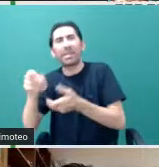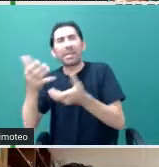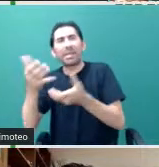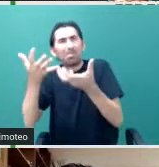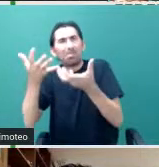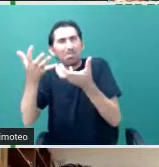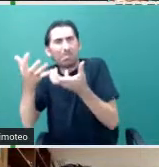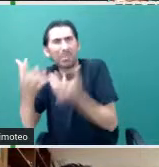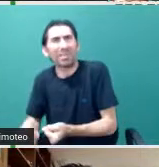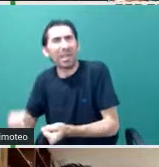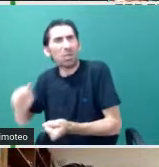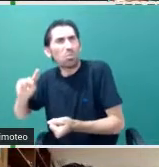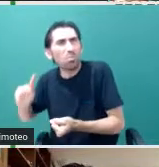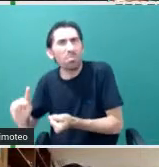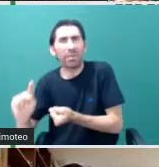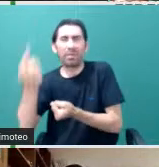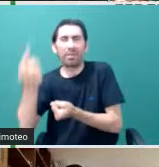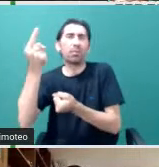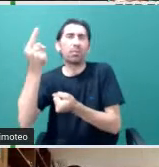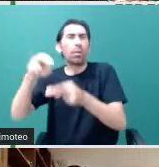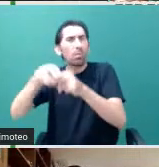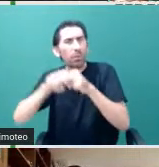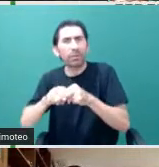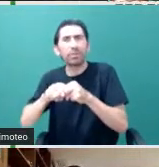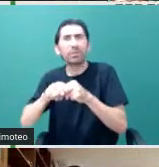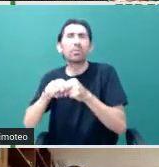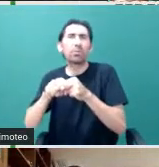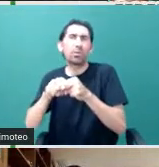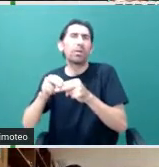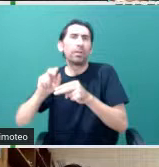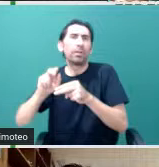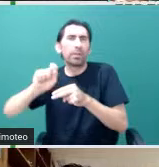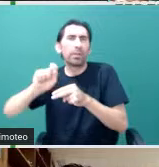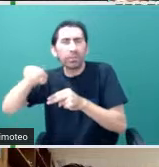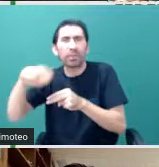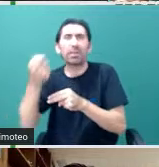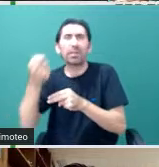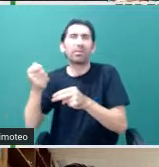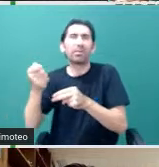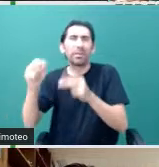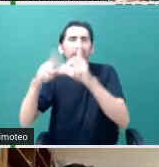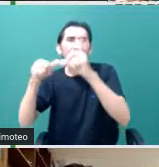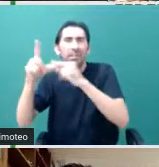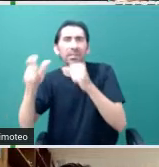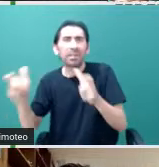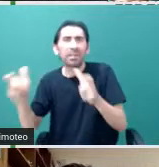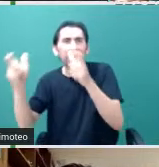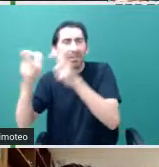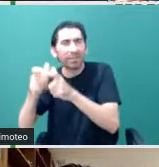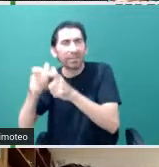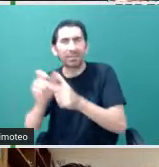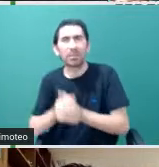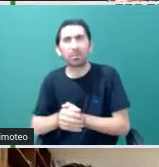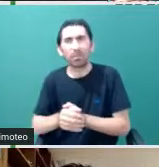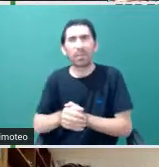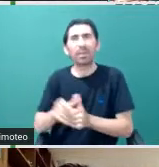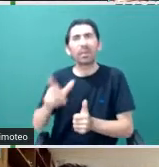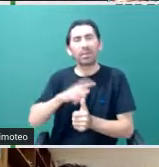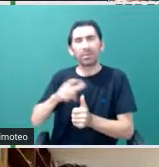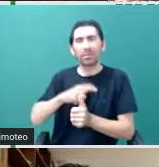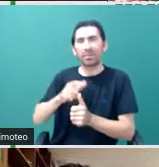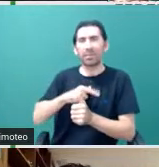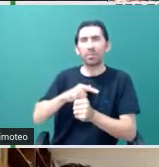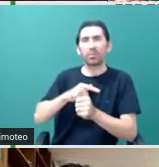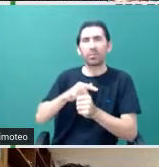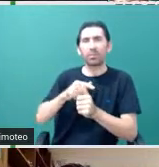isso são as anãs brancas e é o tipo de objeto que eu estudo. Então, aqui está o espectro dessa especial